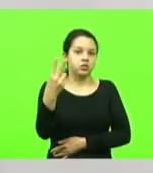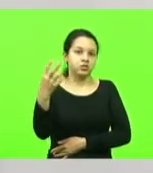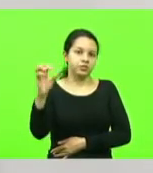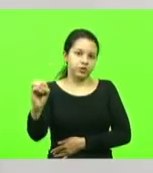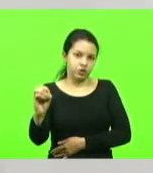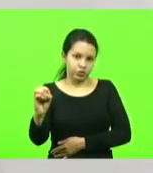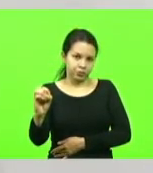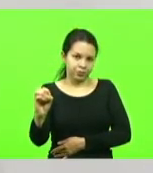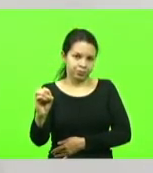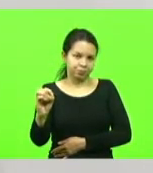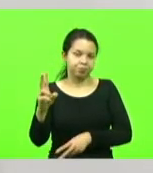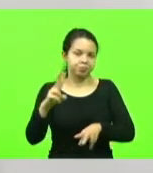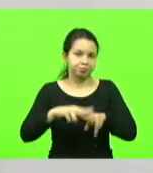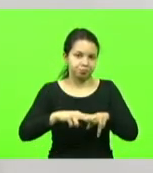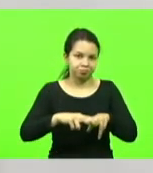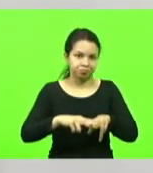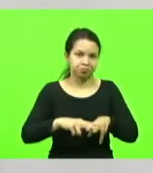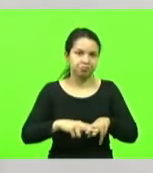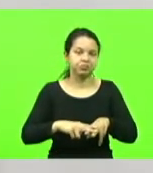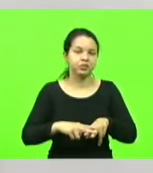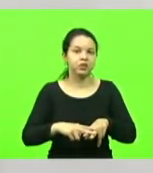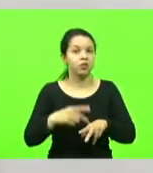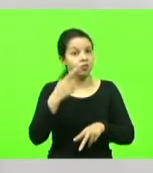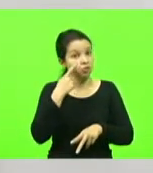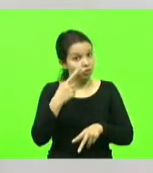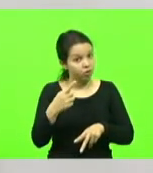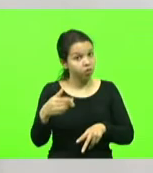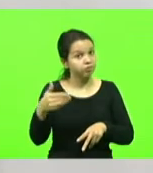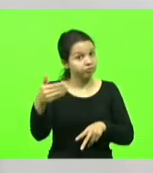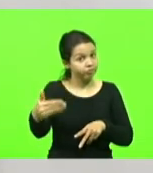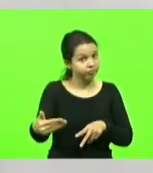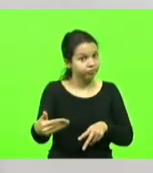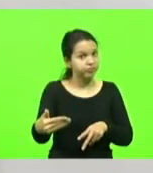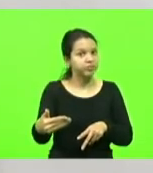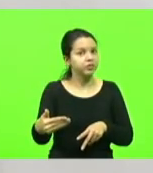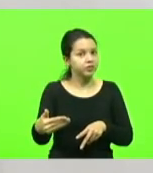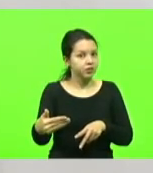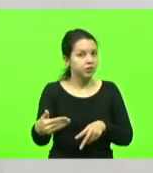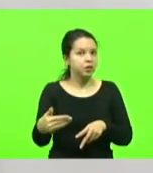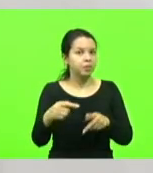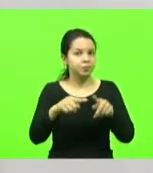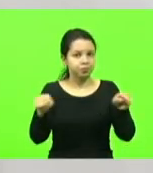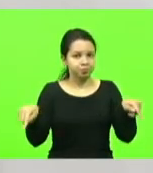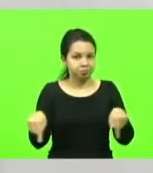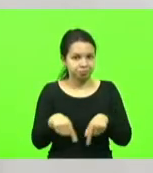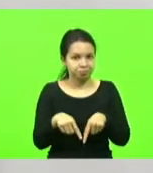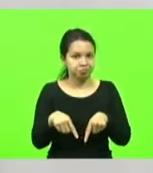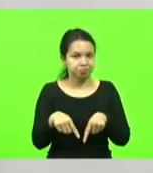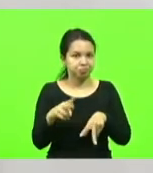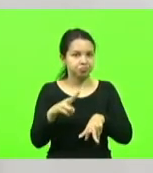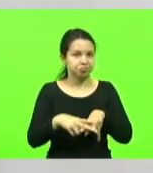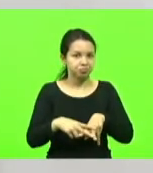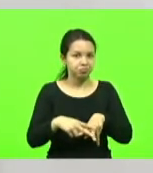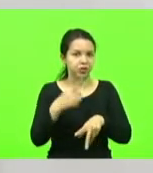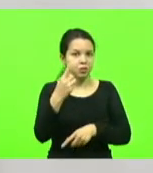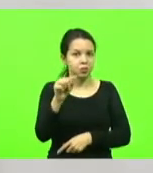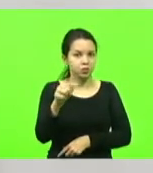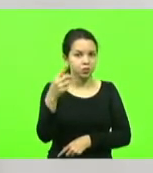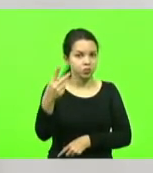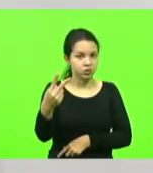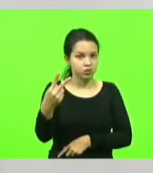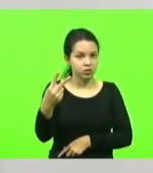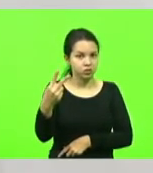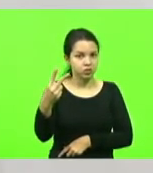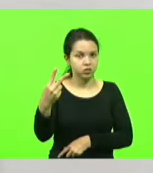Então, você vê o precedente que está se abrindo aqui. Um presídio com 1.220 presos,